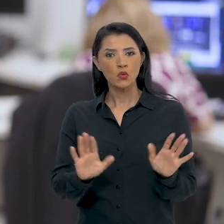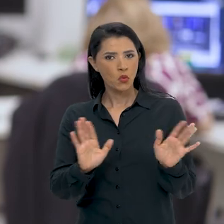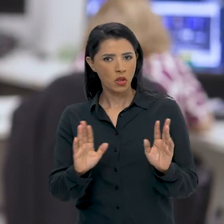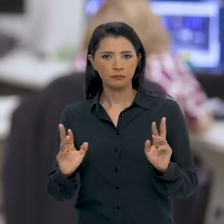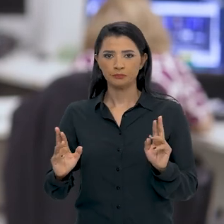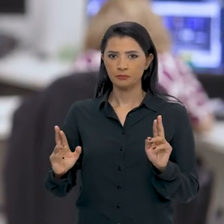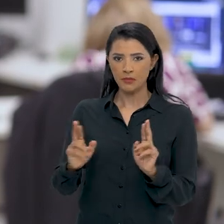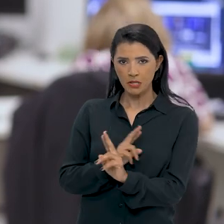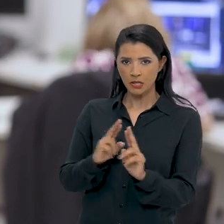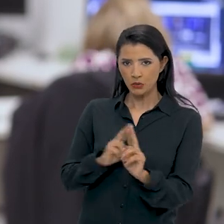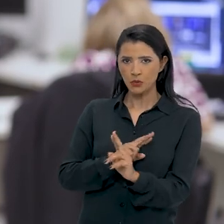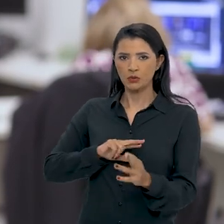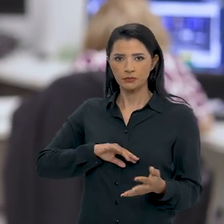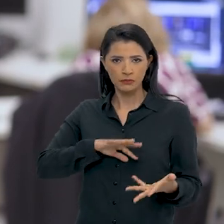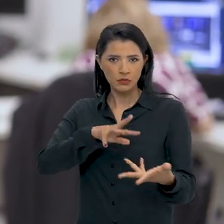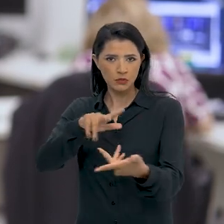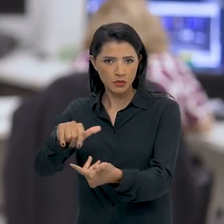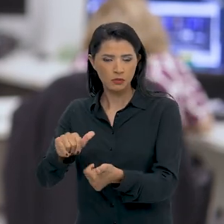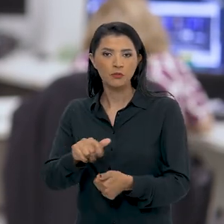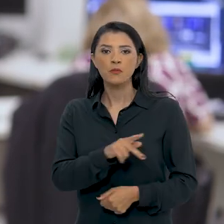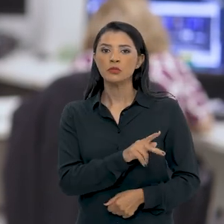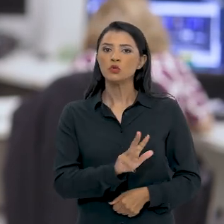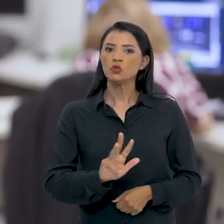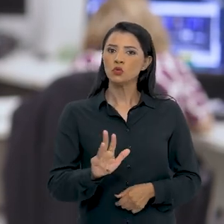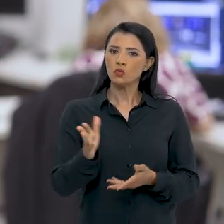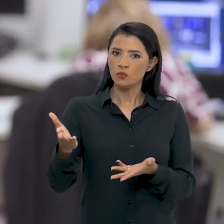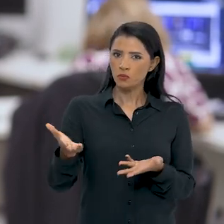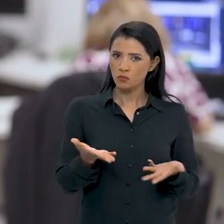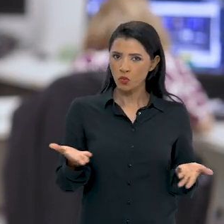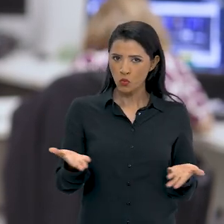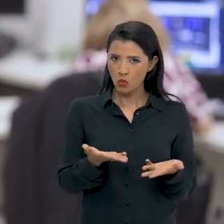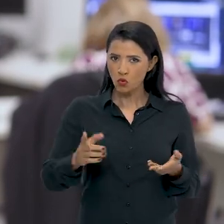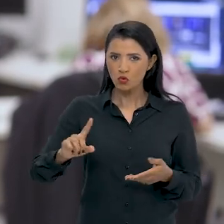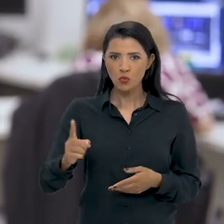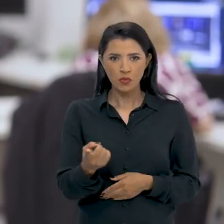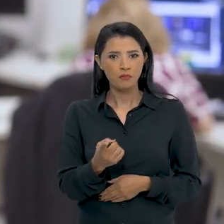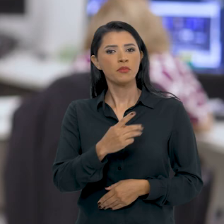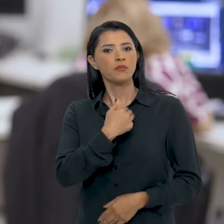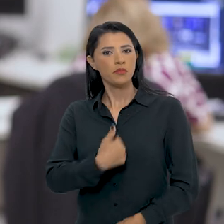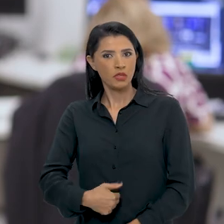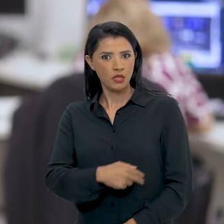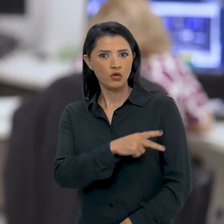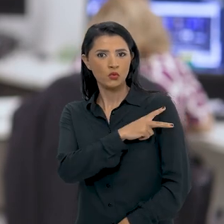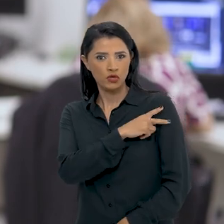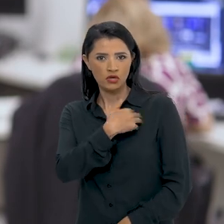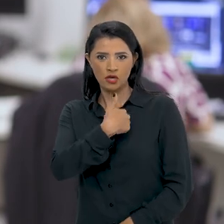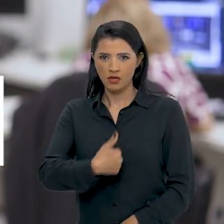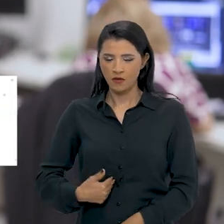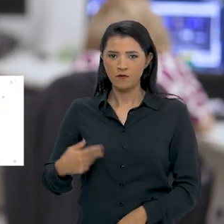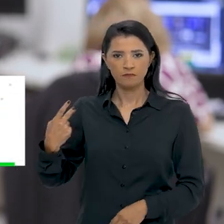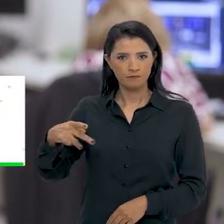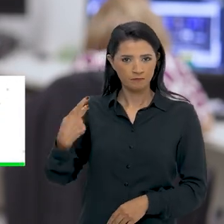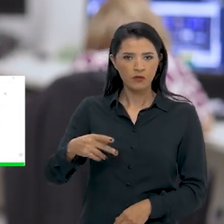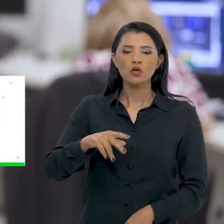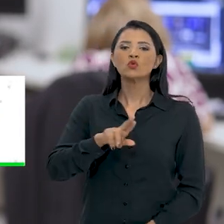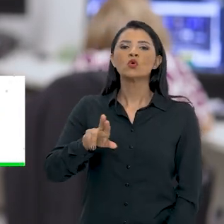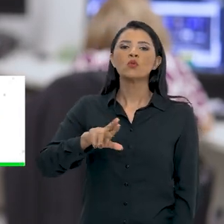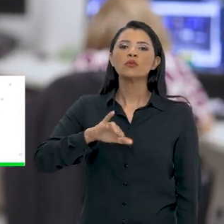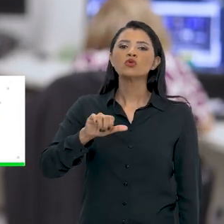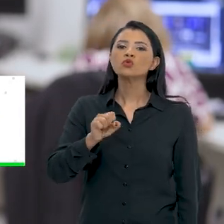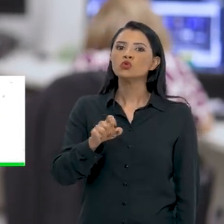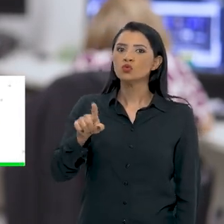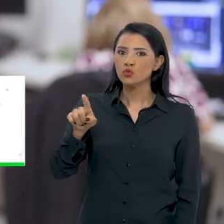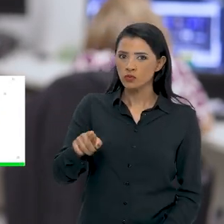Olá! Relações internacionais. O presidente Lula recebe o primeiro-ministro de Cabo Verde, José